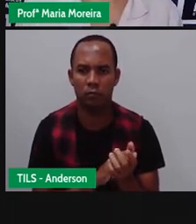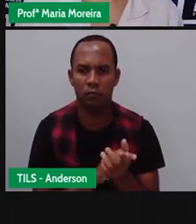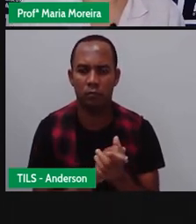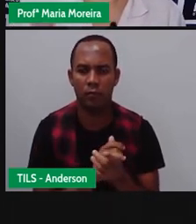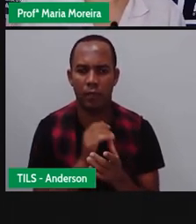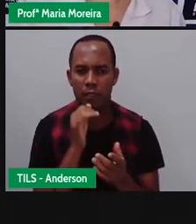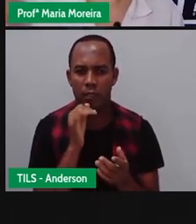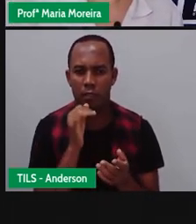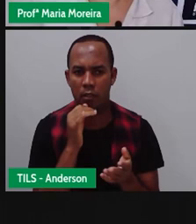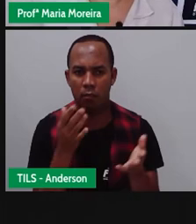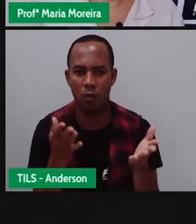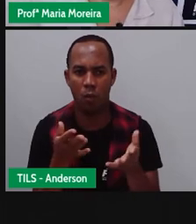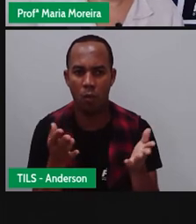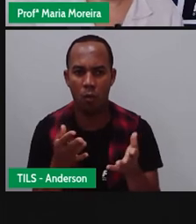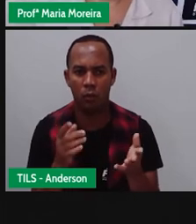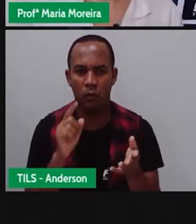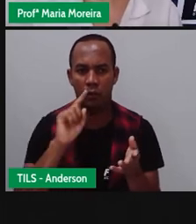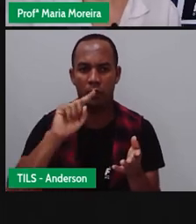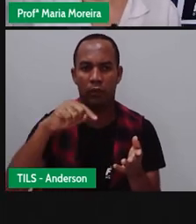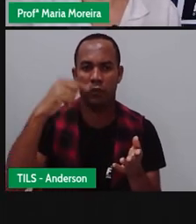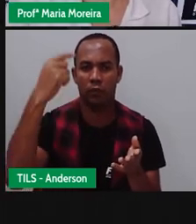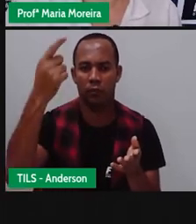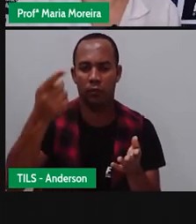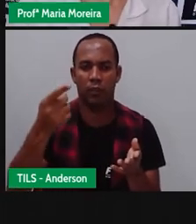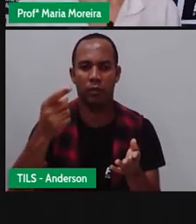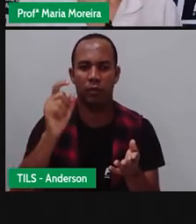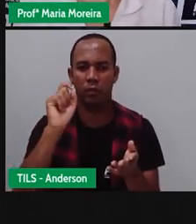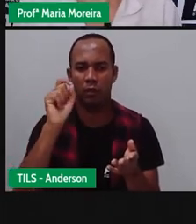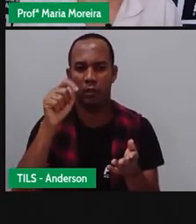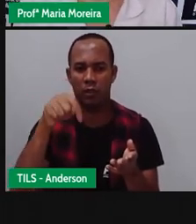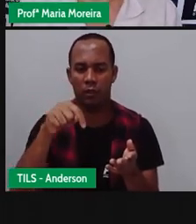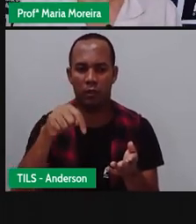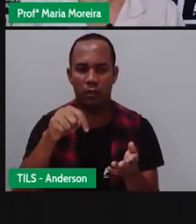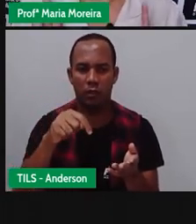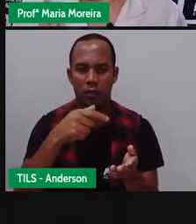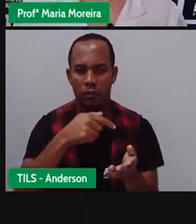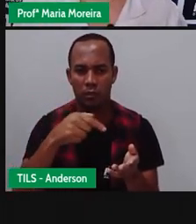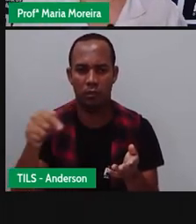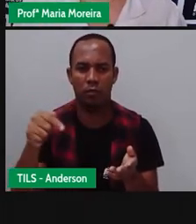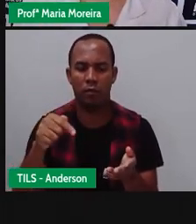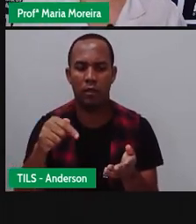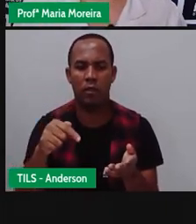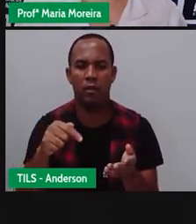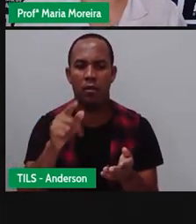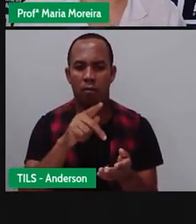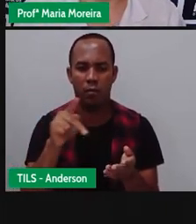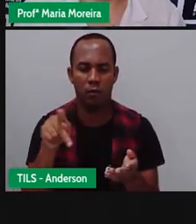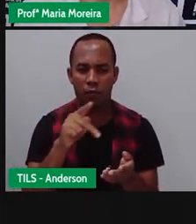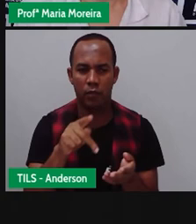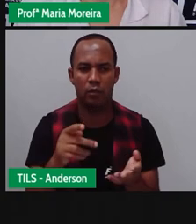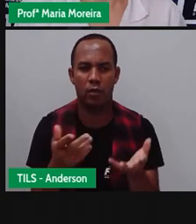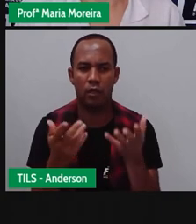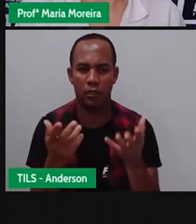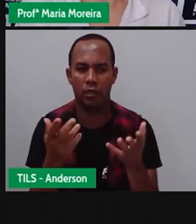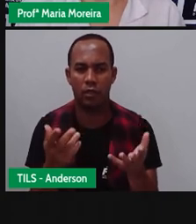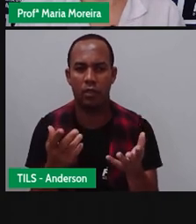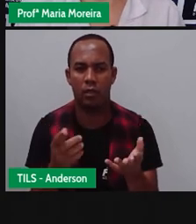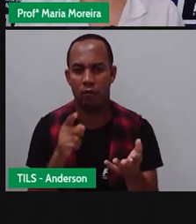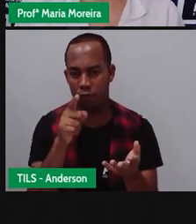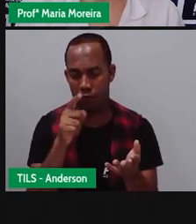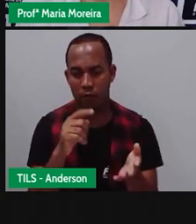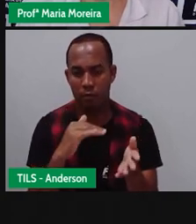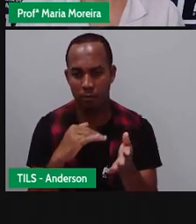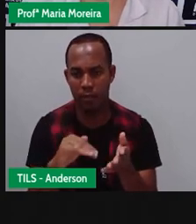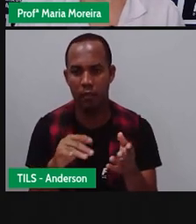entregar no dia de hoje. Na próxima aula de linguagens que será aqui ainda essa semana. A Prova vai cobrar de vocês isso aí. E vamos lá.